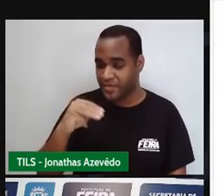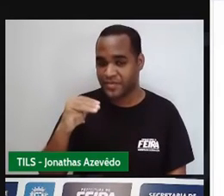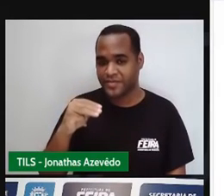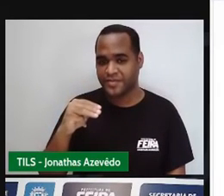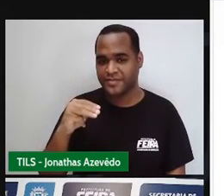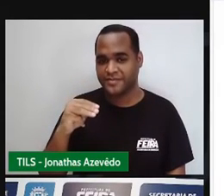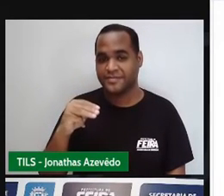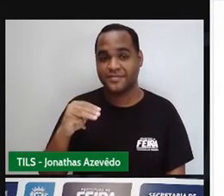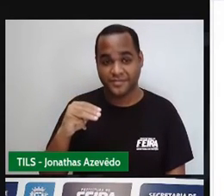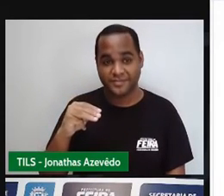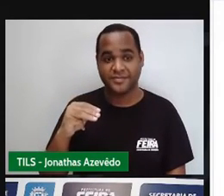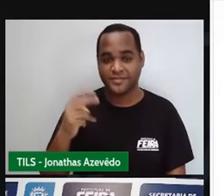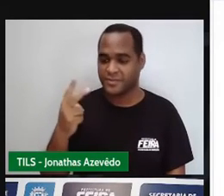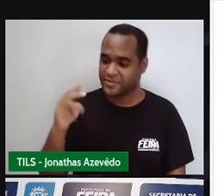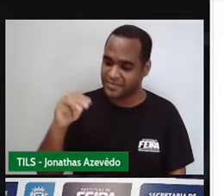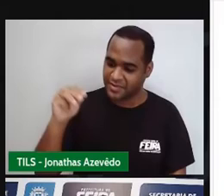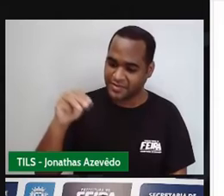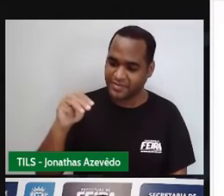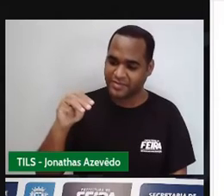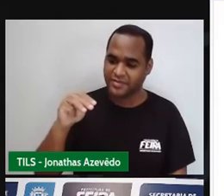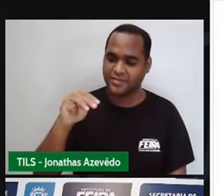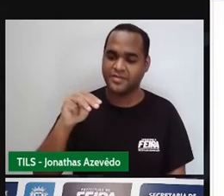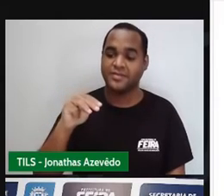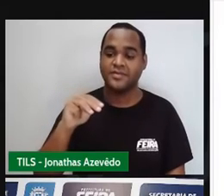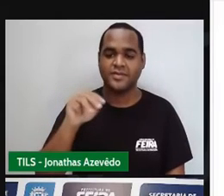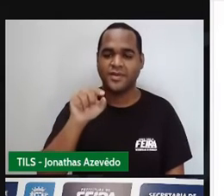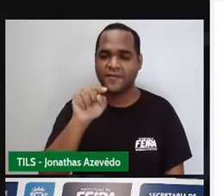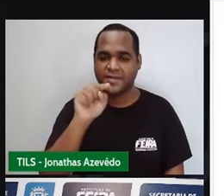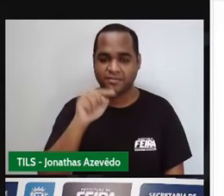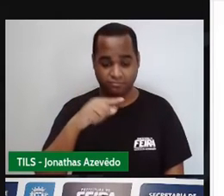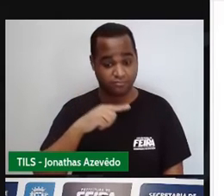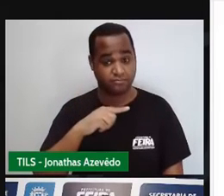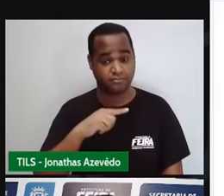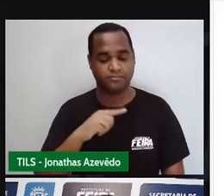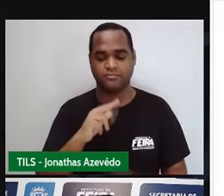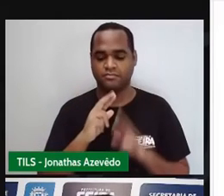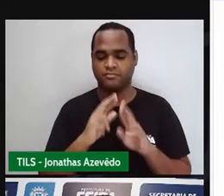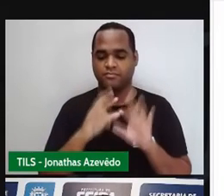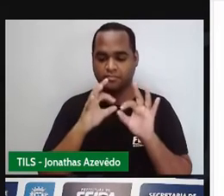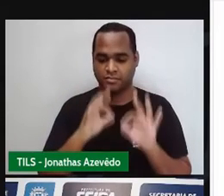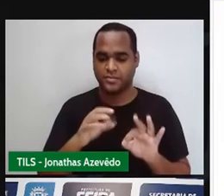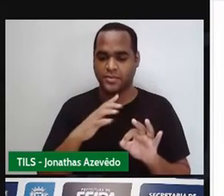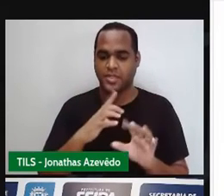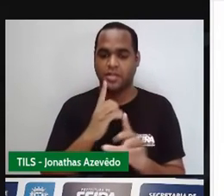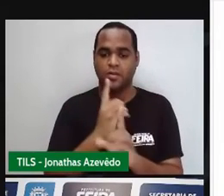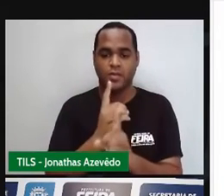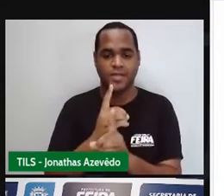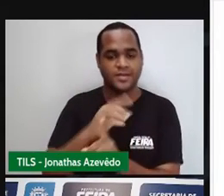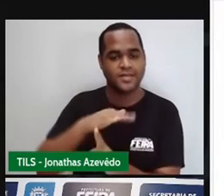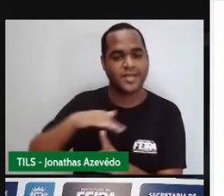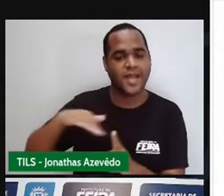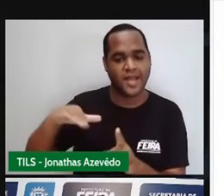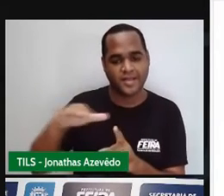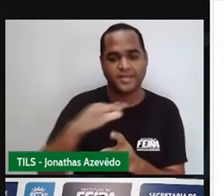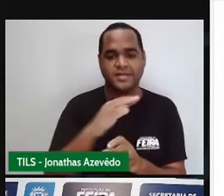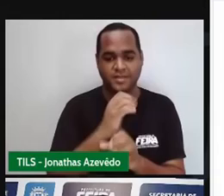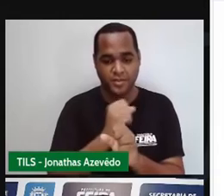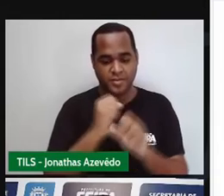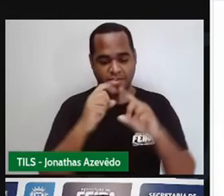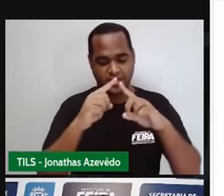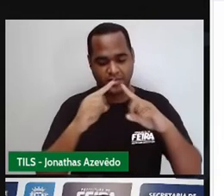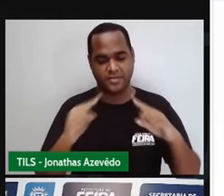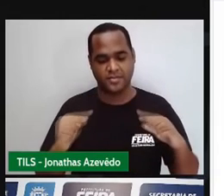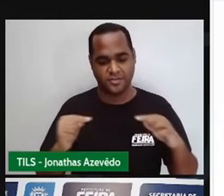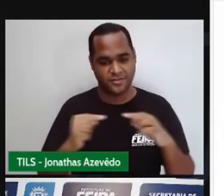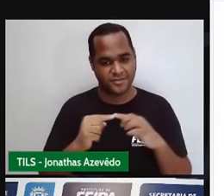2 minutinhos desses 2 minutinhos você tem a tarefa de encontrar a área desse triângulo aí tá bom?